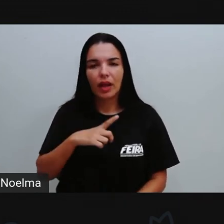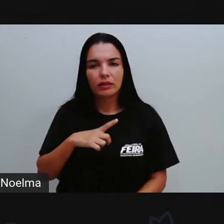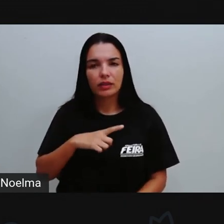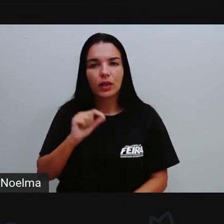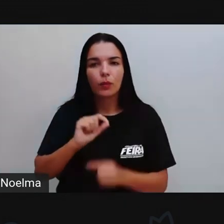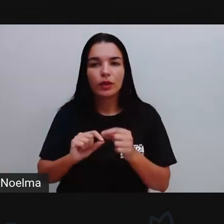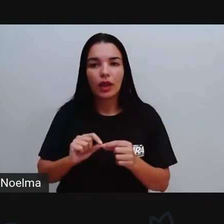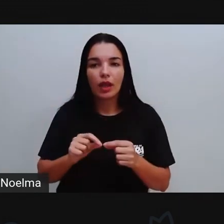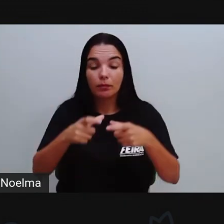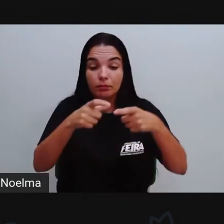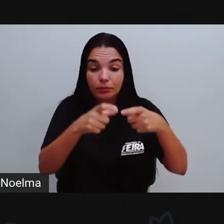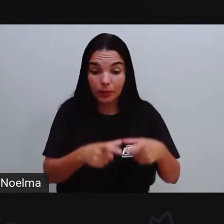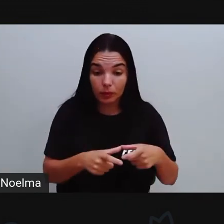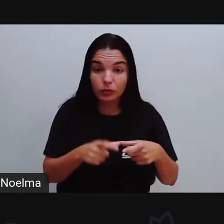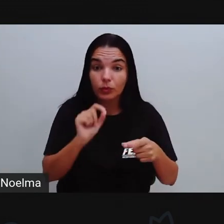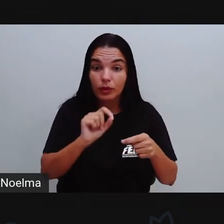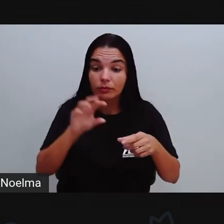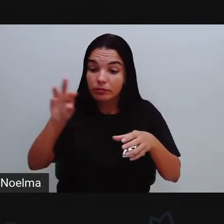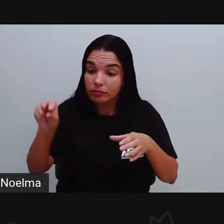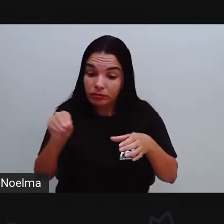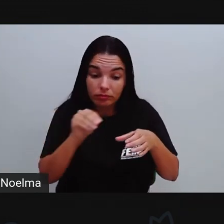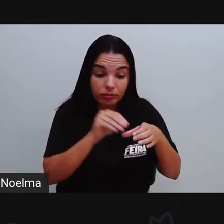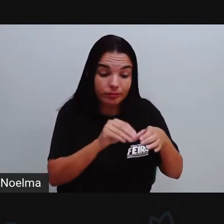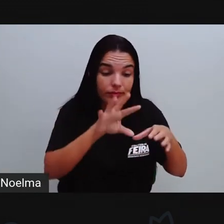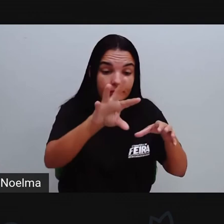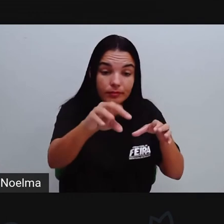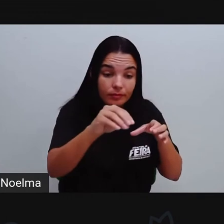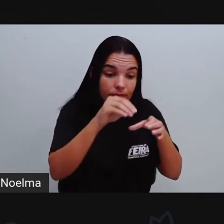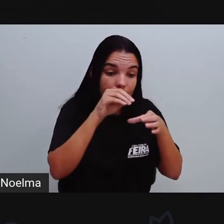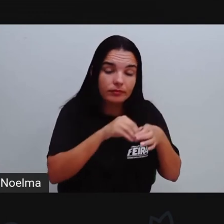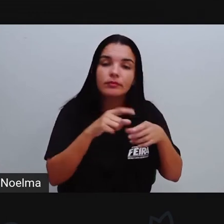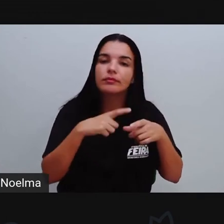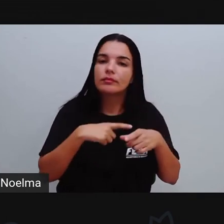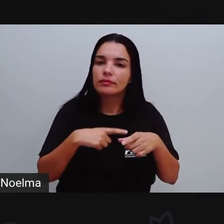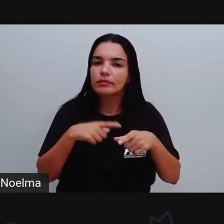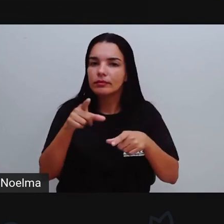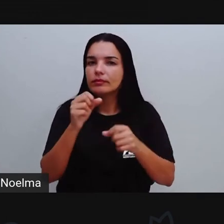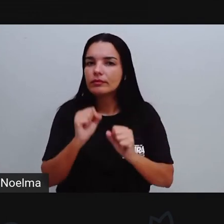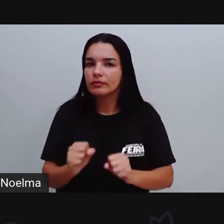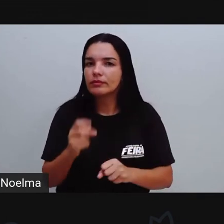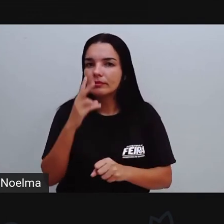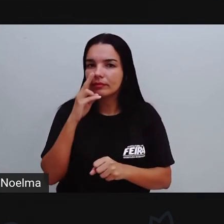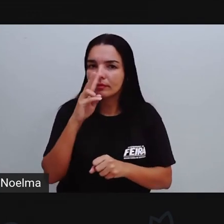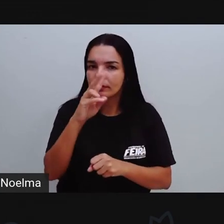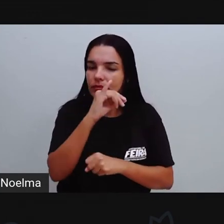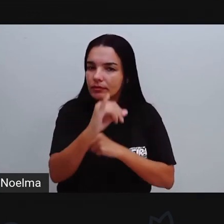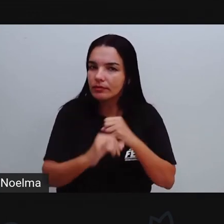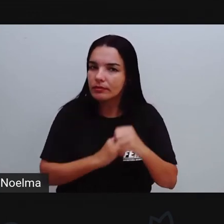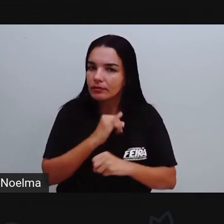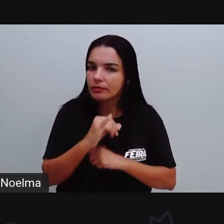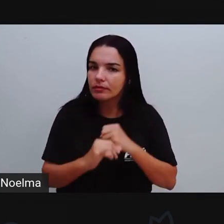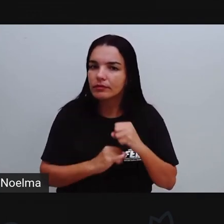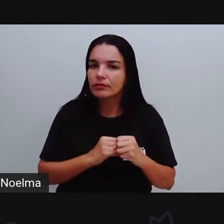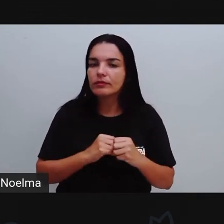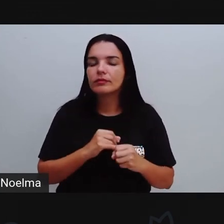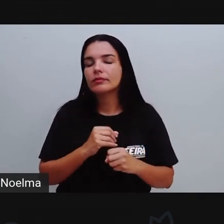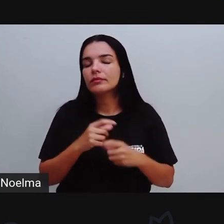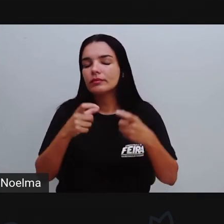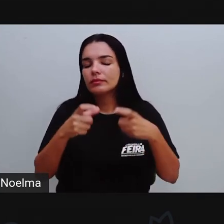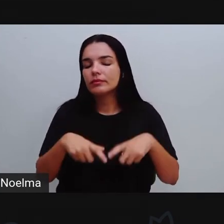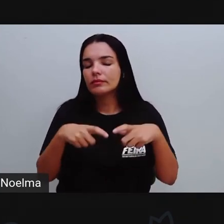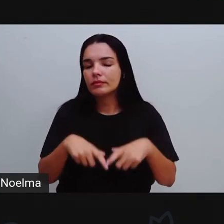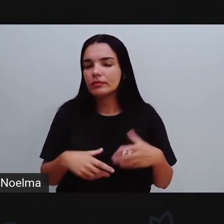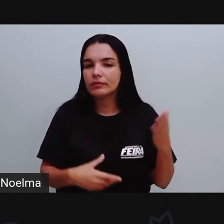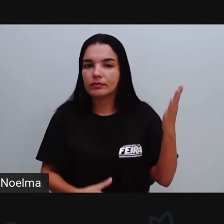de coleta. vocês podem, inclusive, estar consultando na internet quais são os pontos de coleta da Mavi.